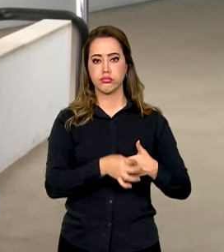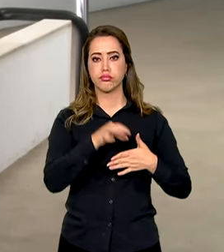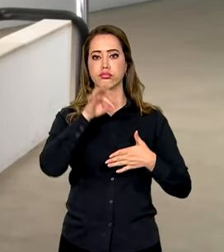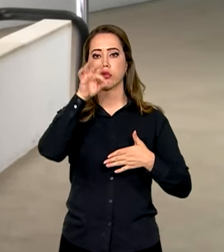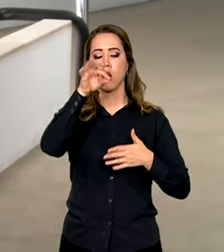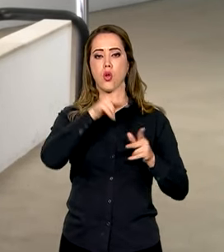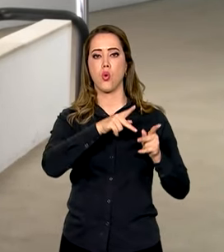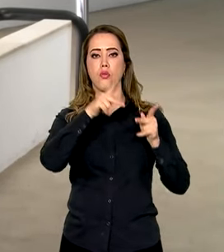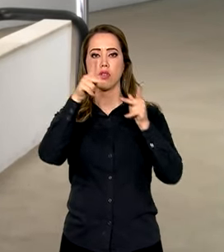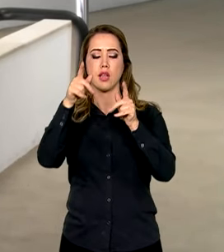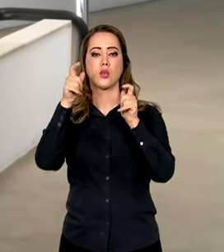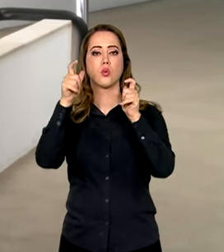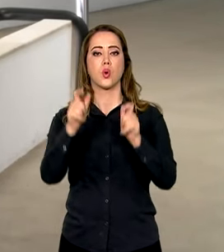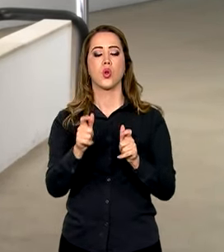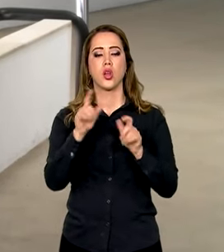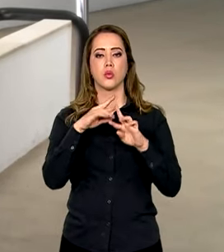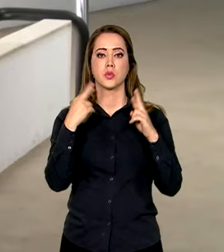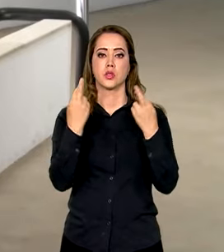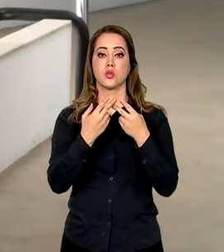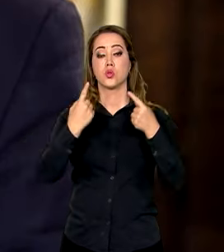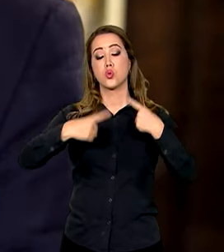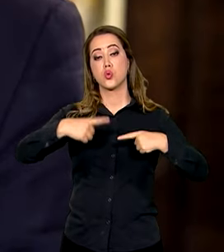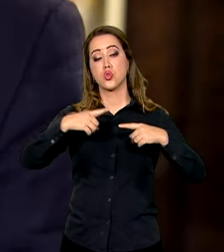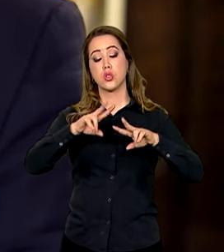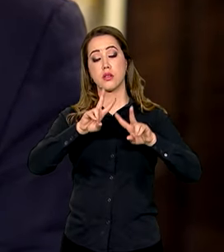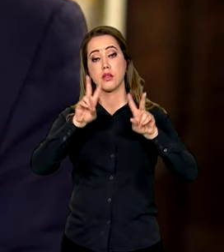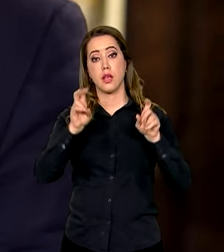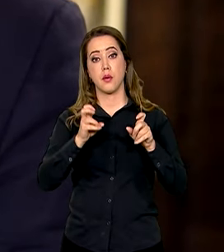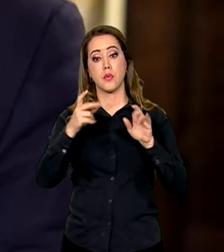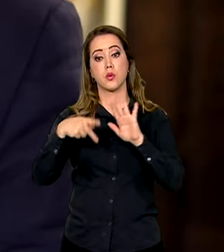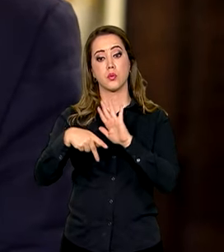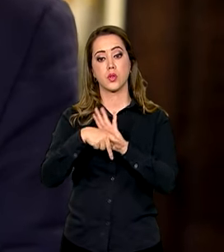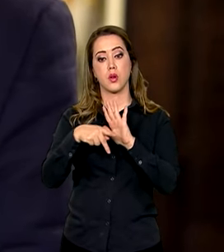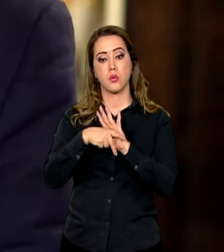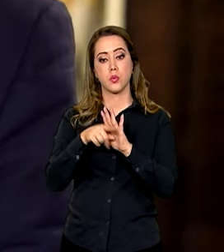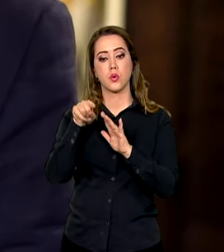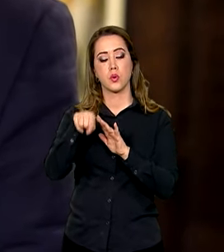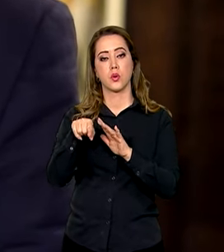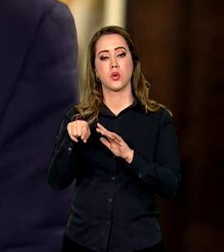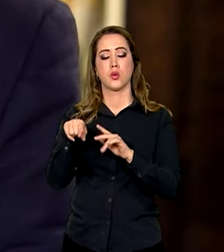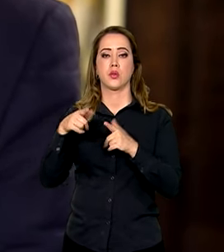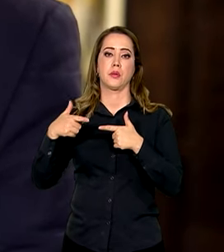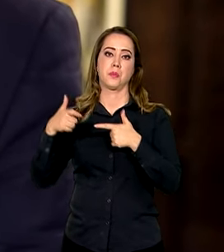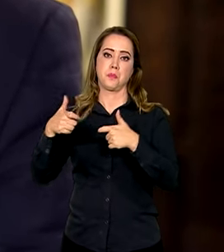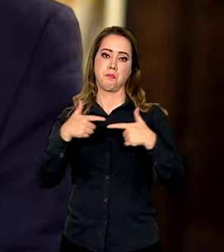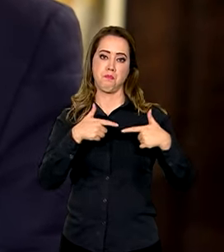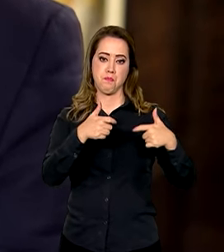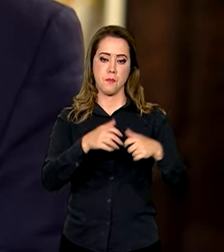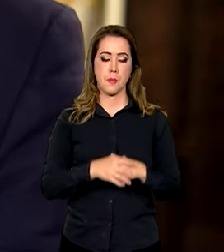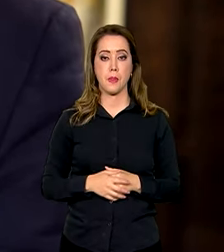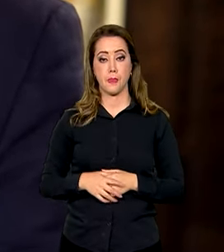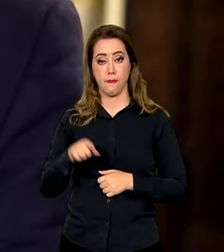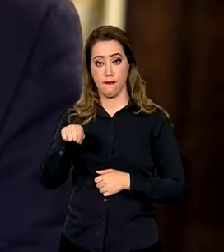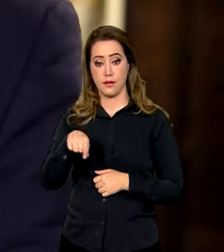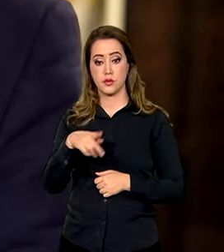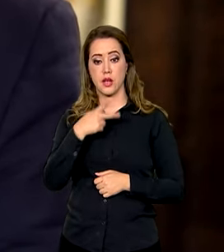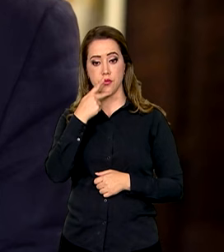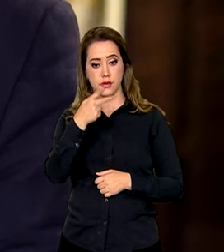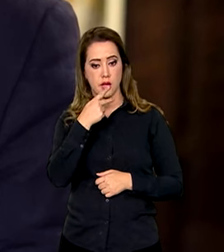para o encontro que debateu a situação do Oriente Médio. A discussão foi muito franca, muito aberta. Eu acho que como resultado,